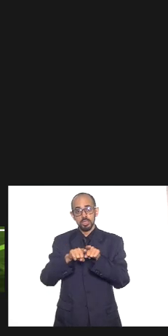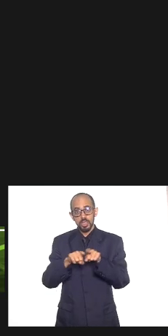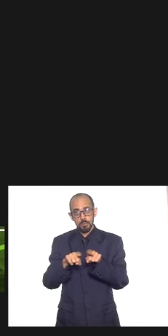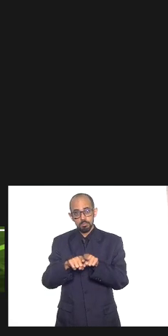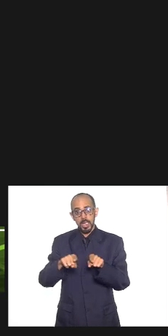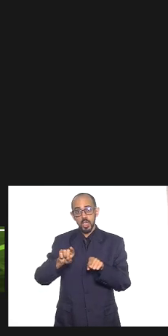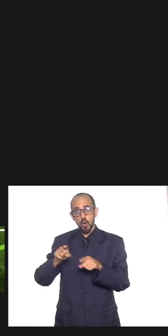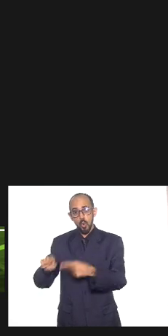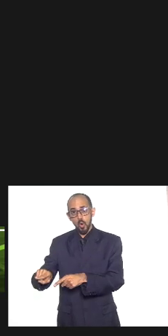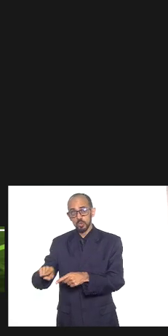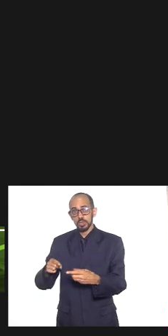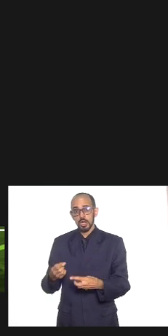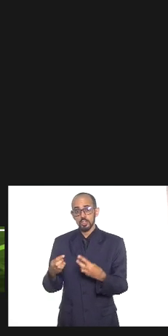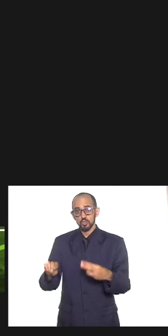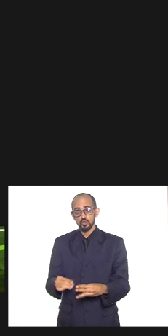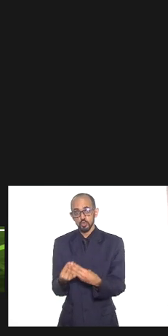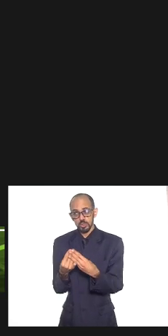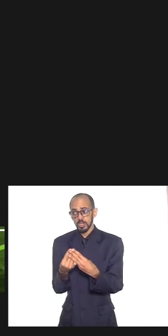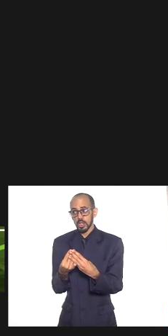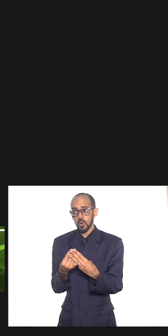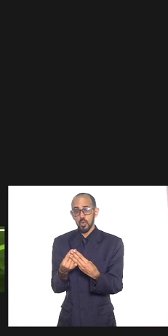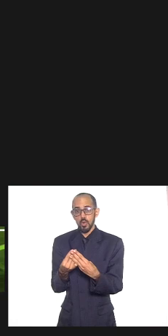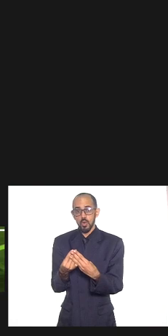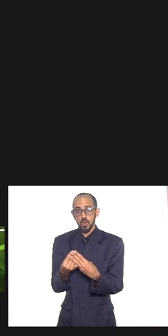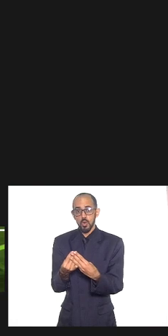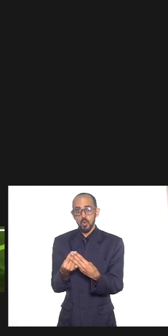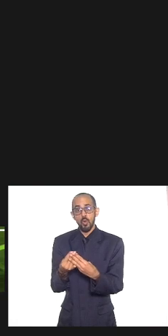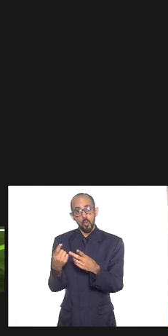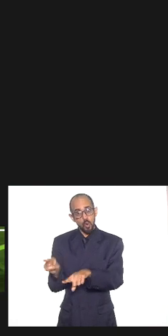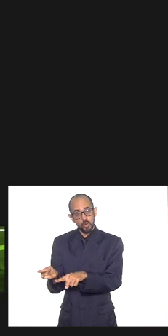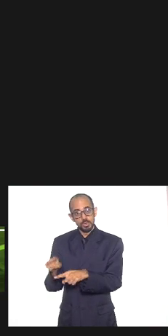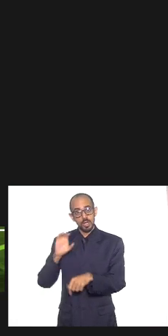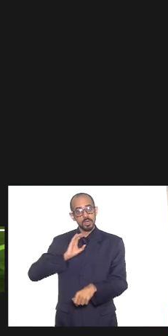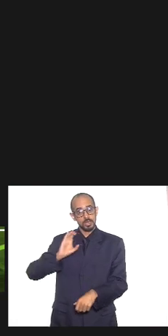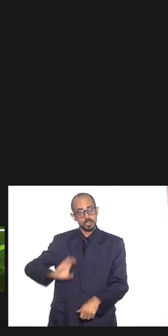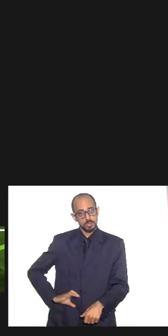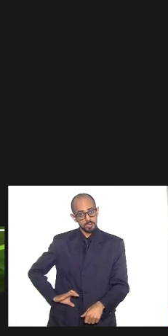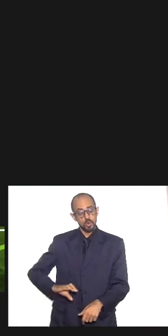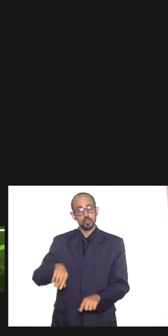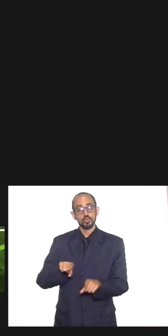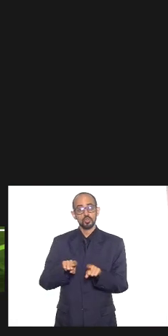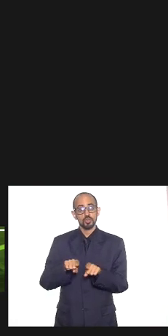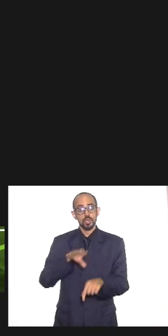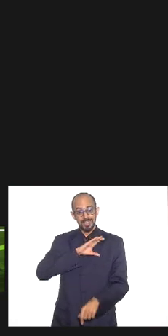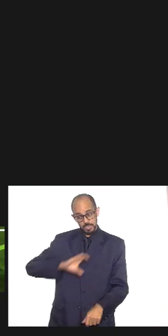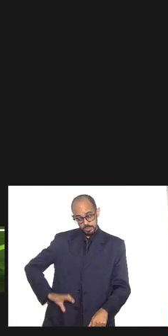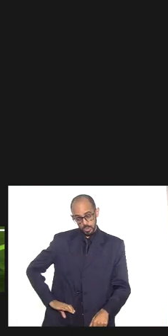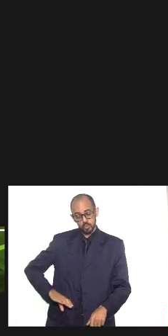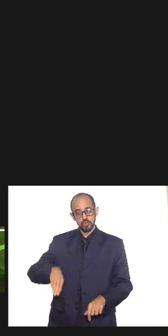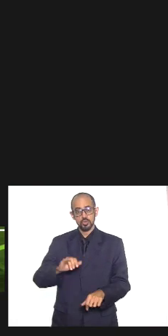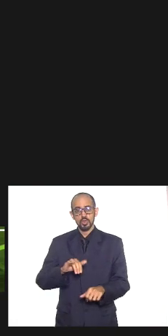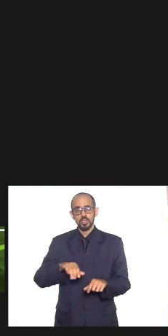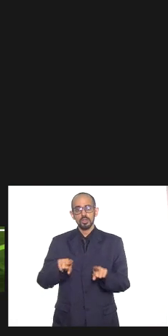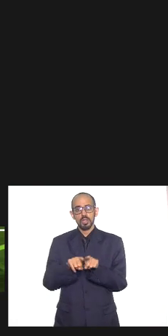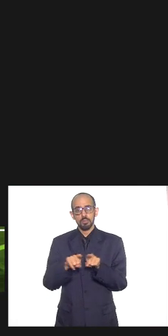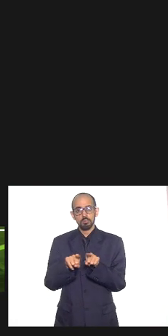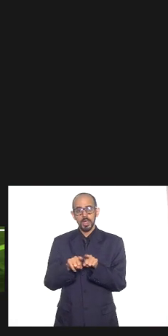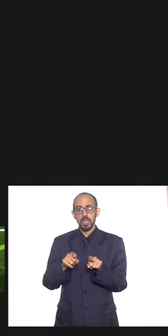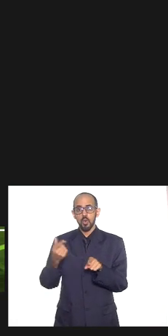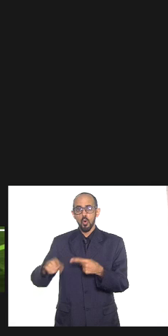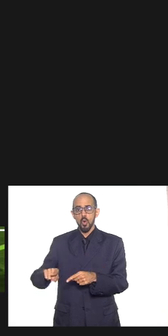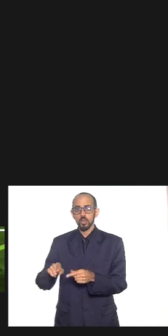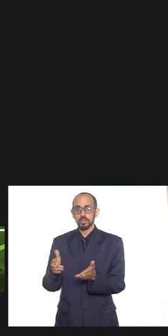judeus houve episódios de intolerância contra cristãos episódios de intolerância mesmo contra protestantes